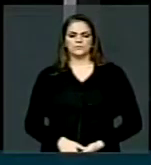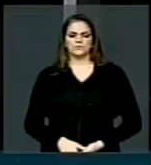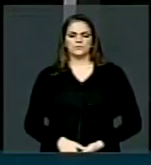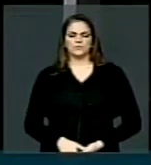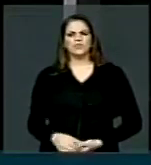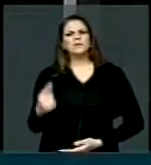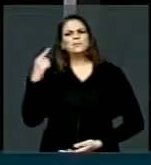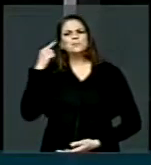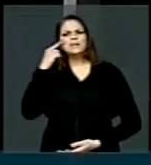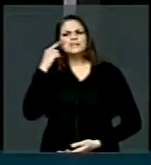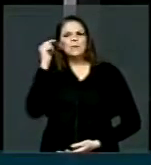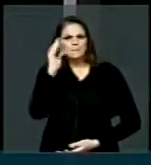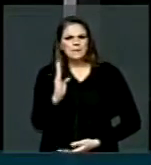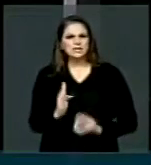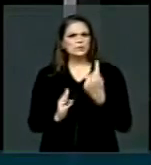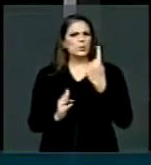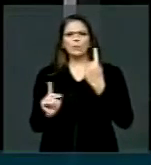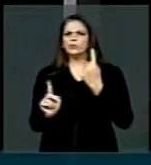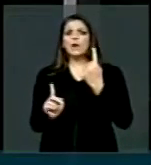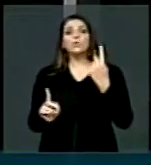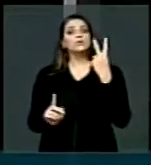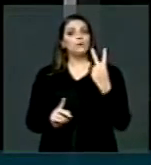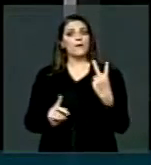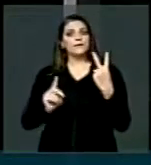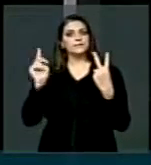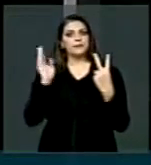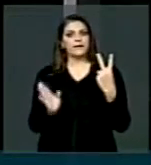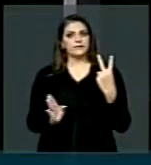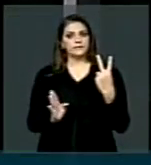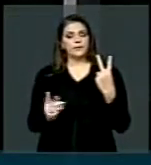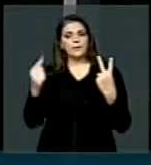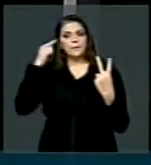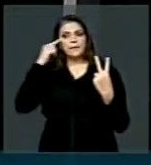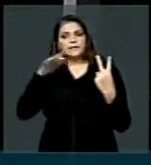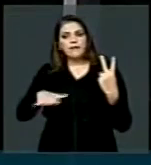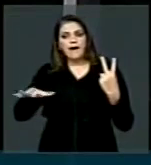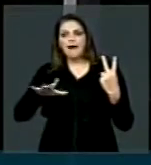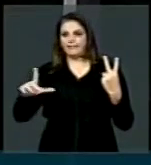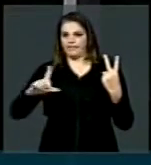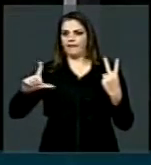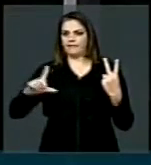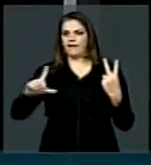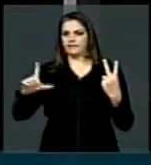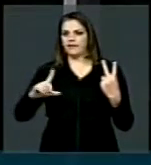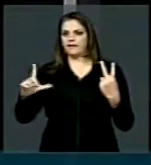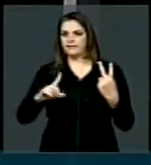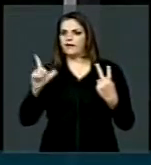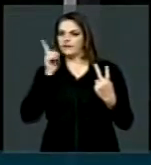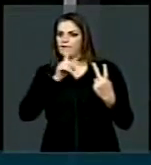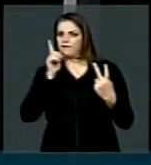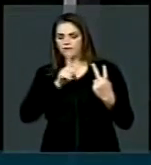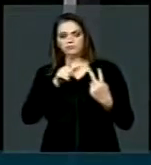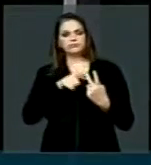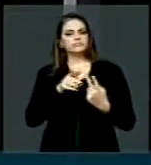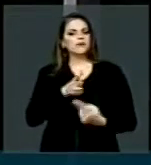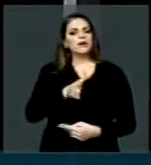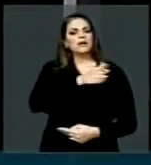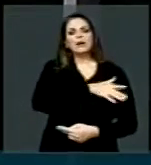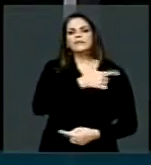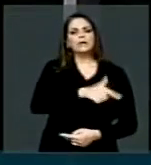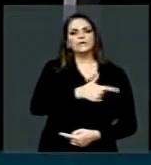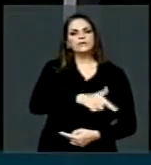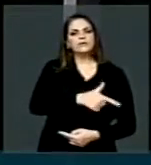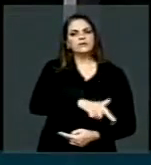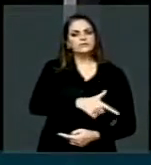dois Brasis, um Brasil que tem tudo e um Brasil que não tem nada. Então, Senhor Presidente, nós